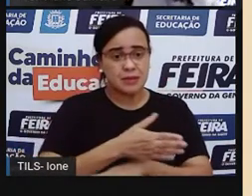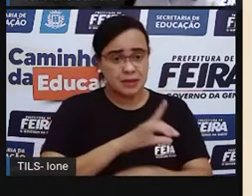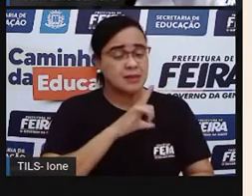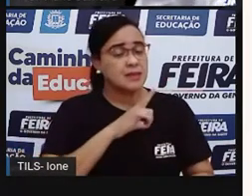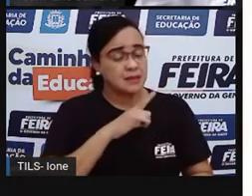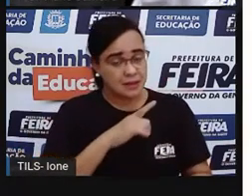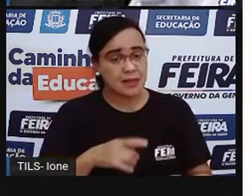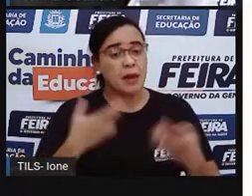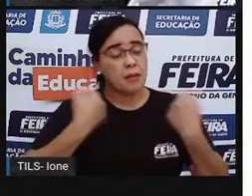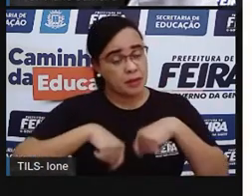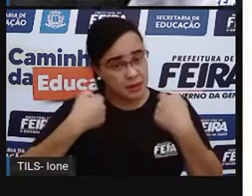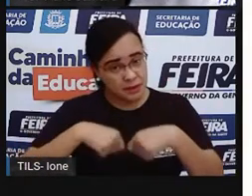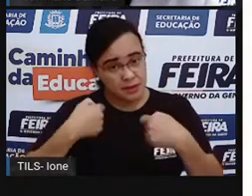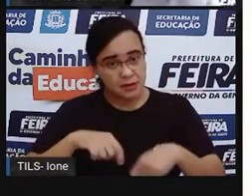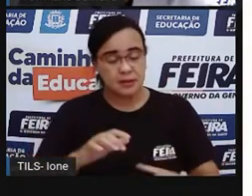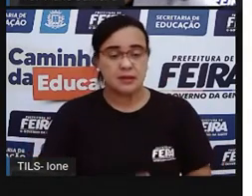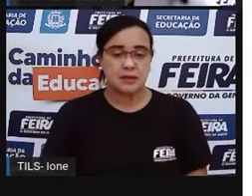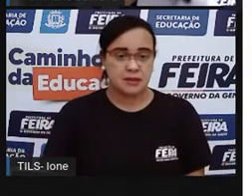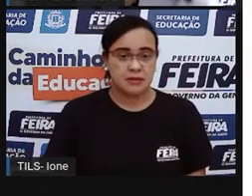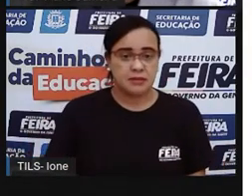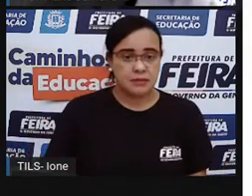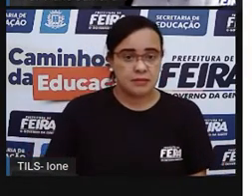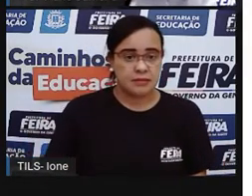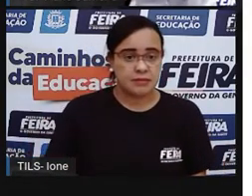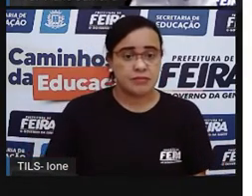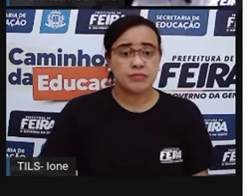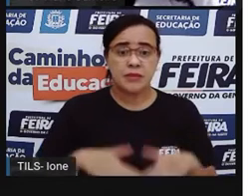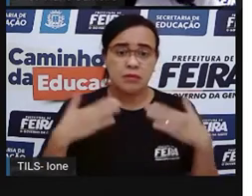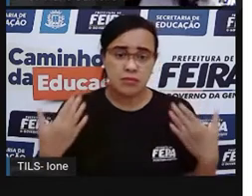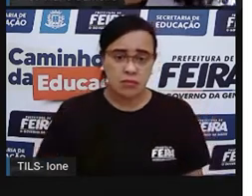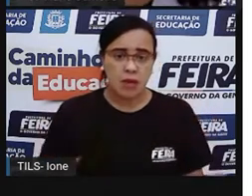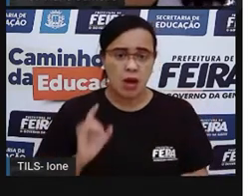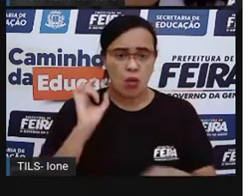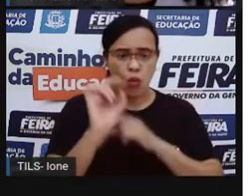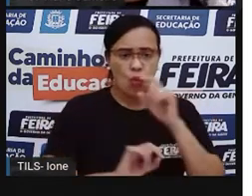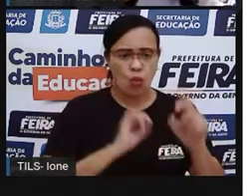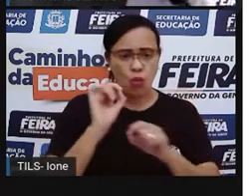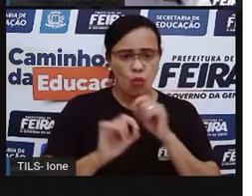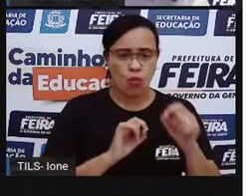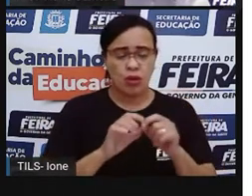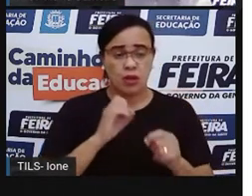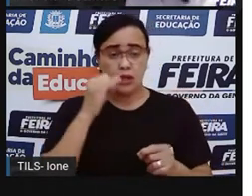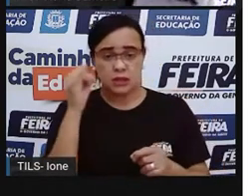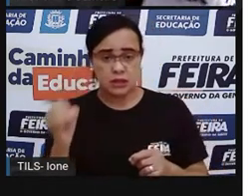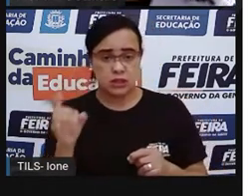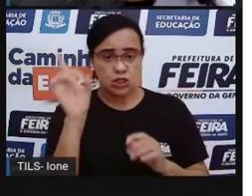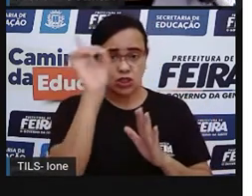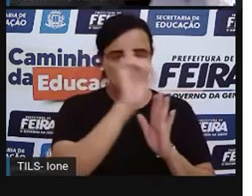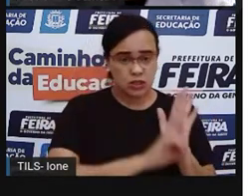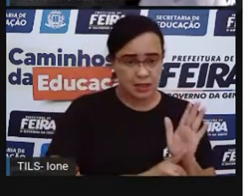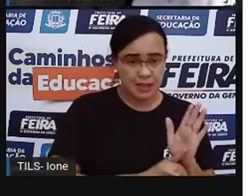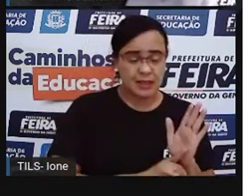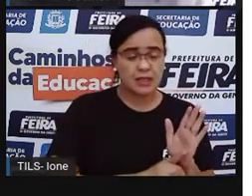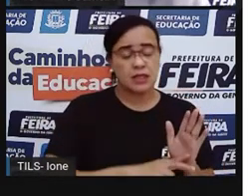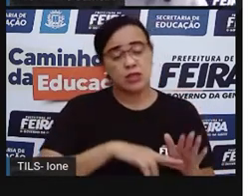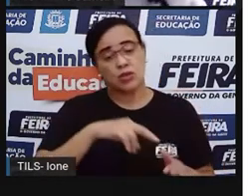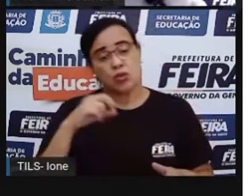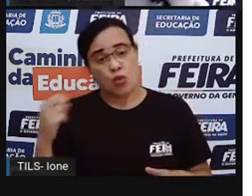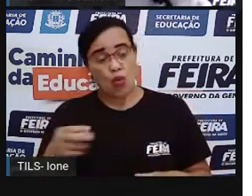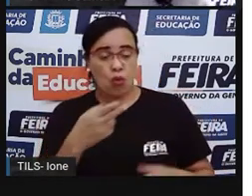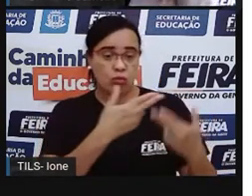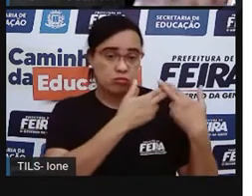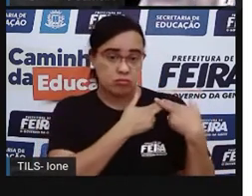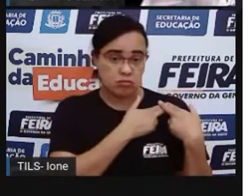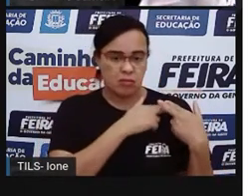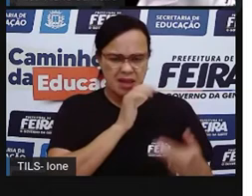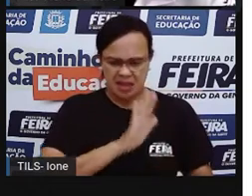E aí, ó... Mas o que fazer, então, Próiane, quando os direitos e os deveres das crianças forem desrespeitados,